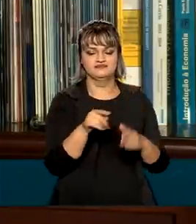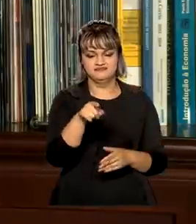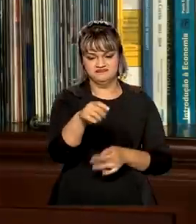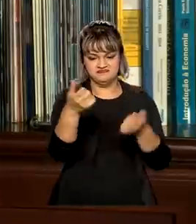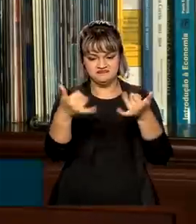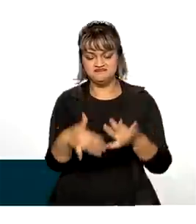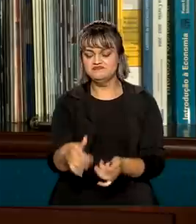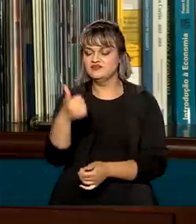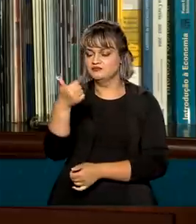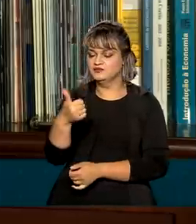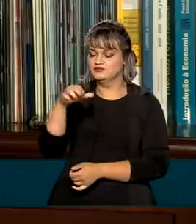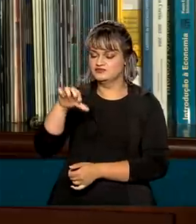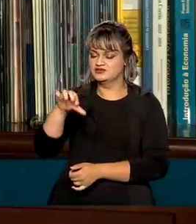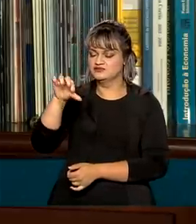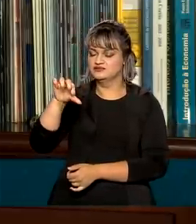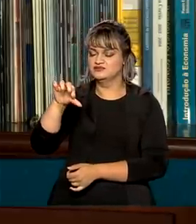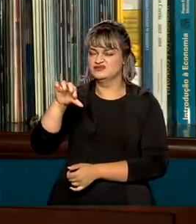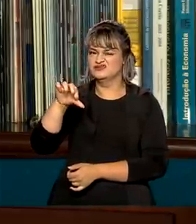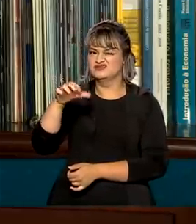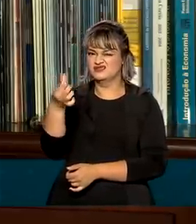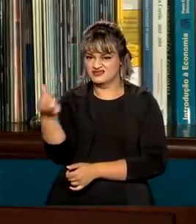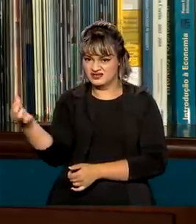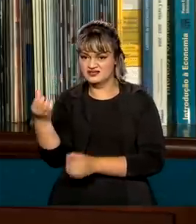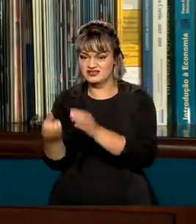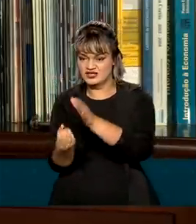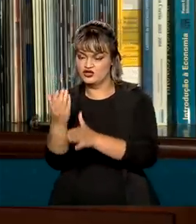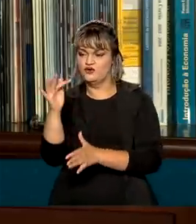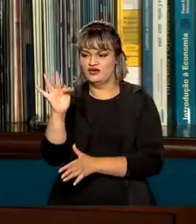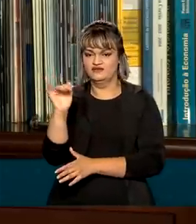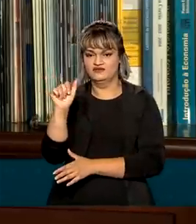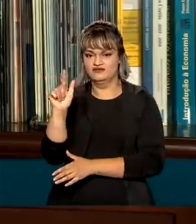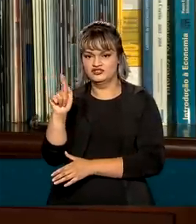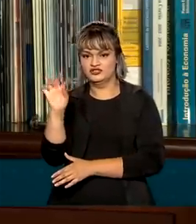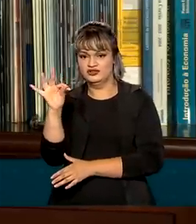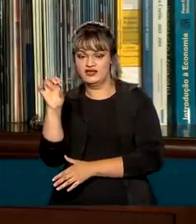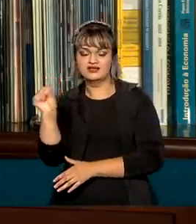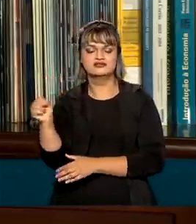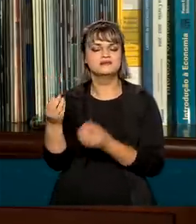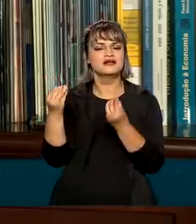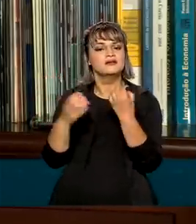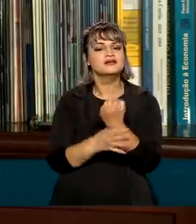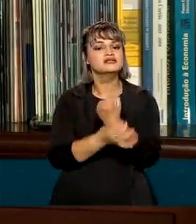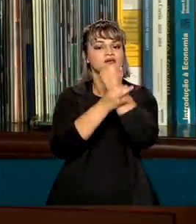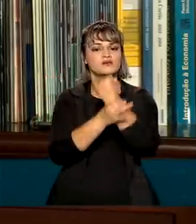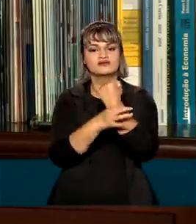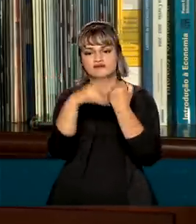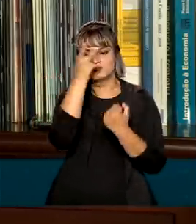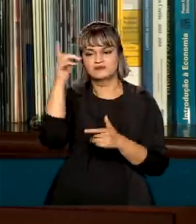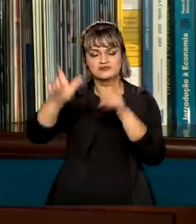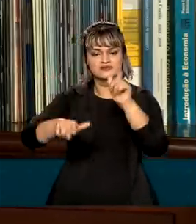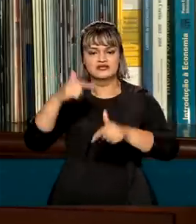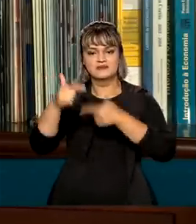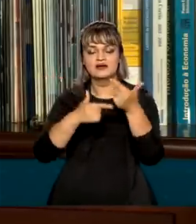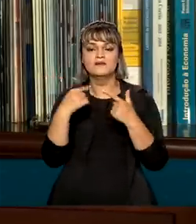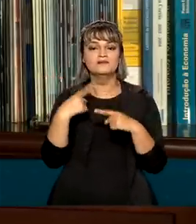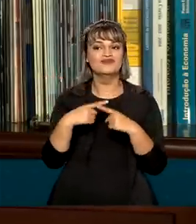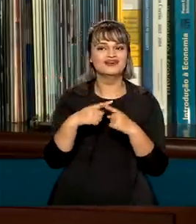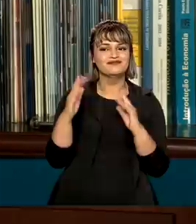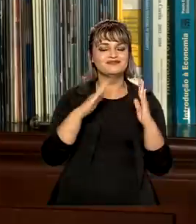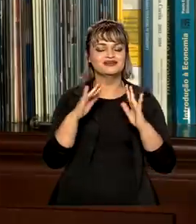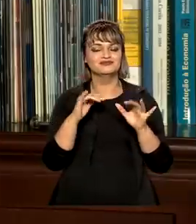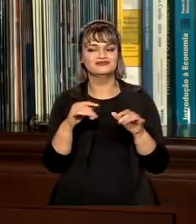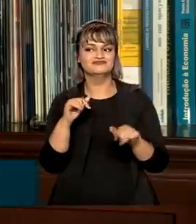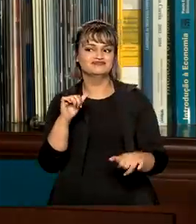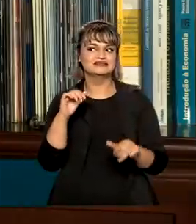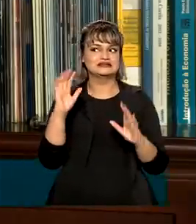1966 para dar essa segurança aos trabalhadores, em função até das mudanças que estavam ocorrendo naquele